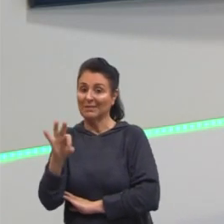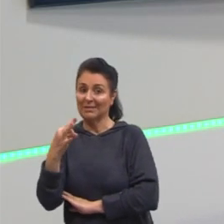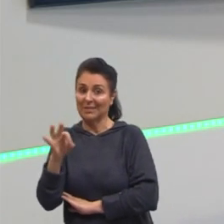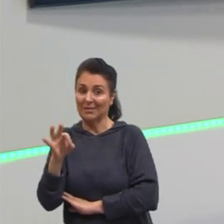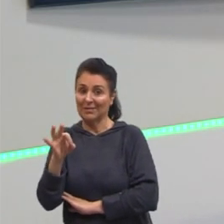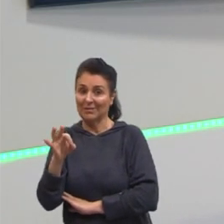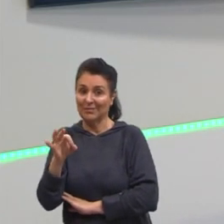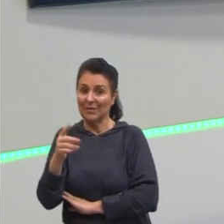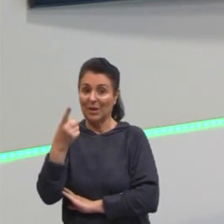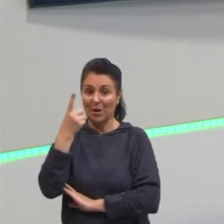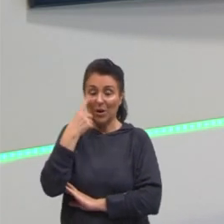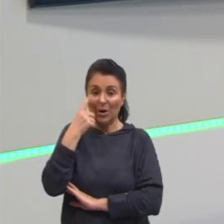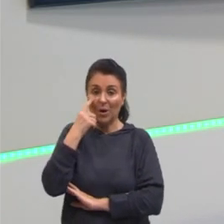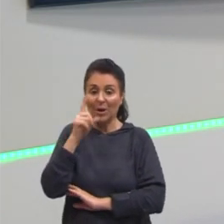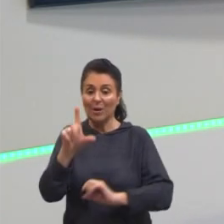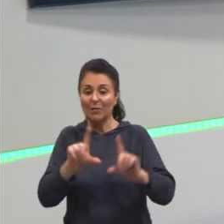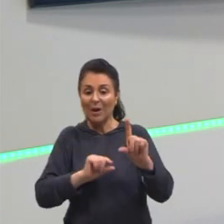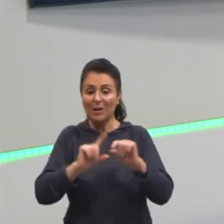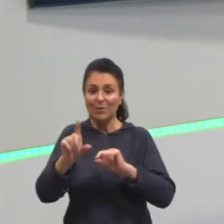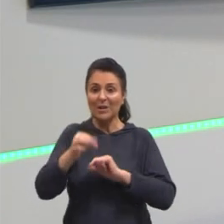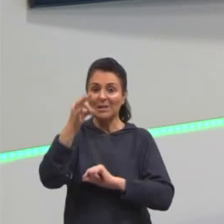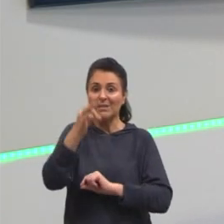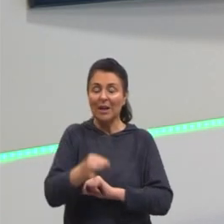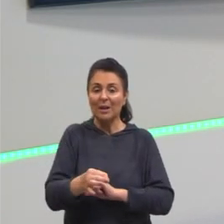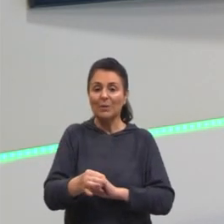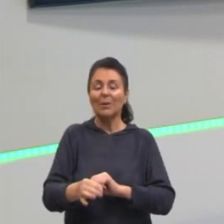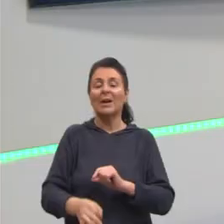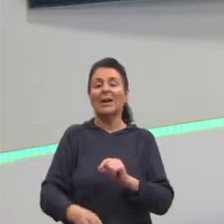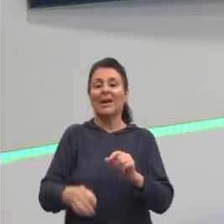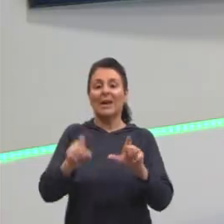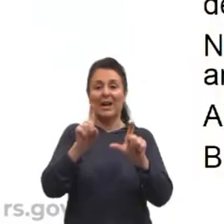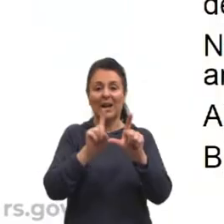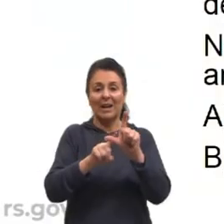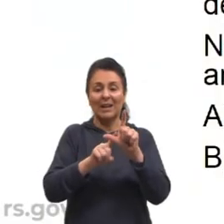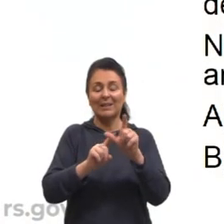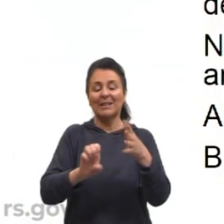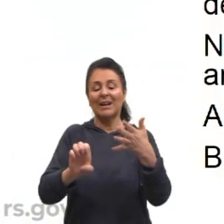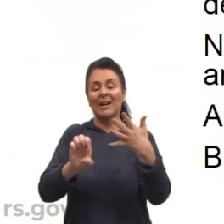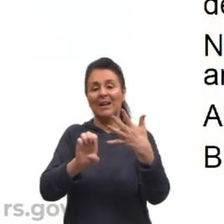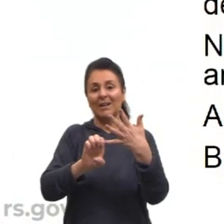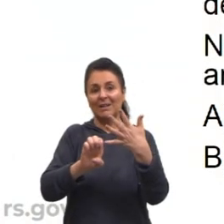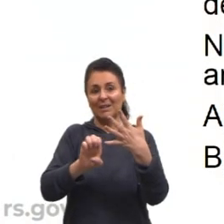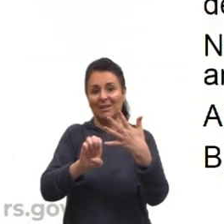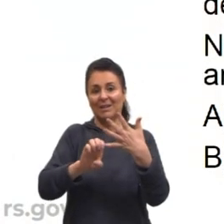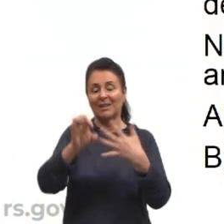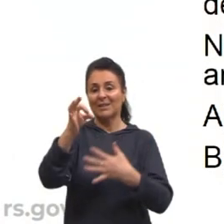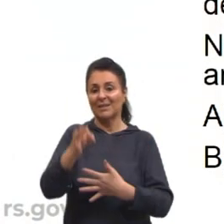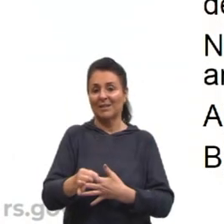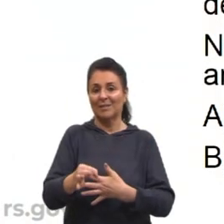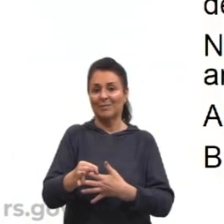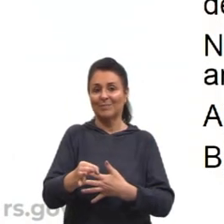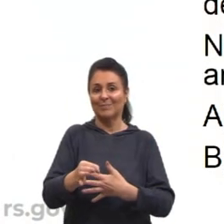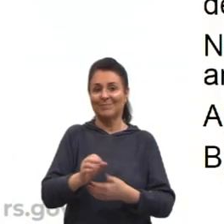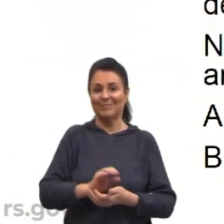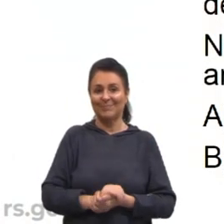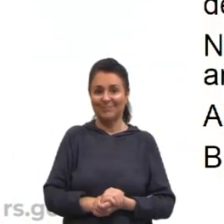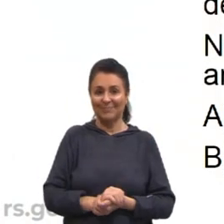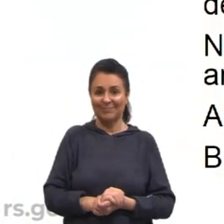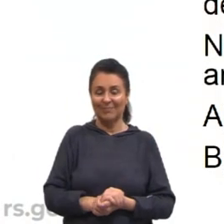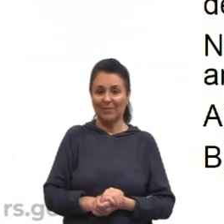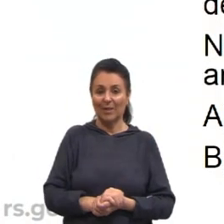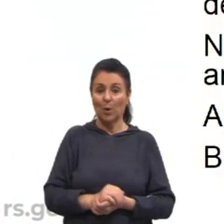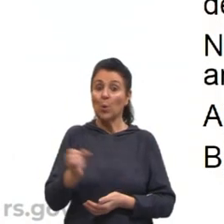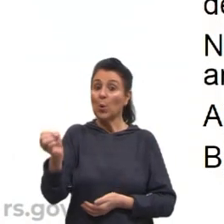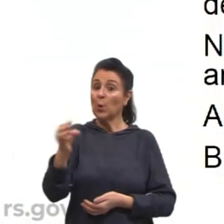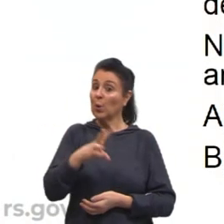Aqui nas nossas alternativas, então, nós temos a letra E sendo a alternativa correta. O novo